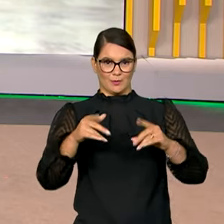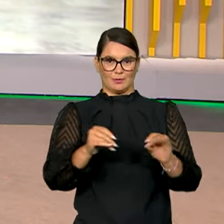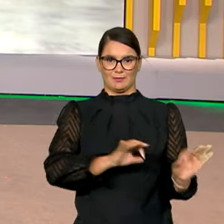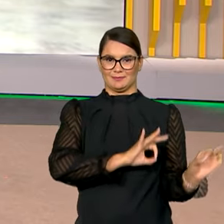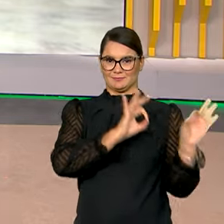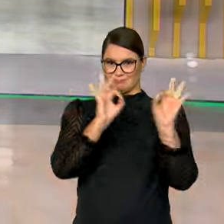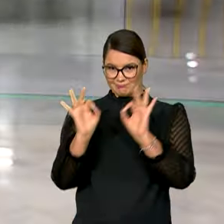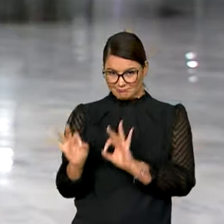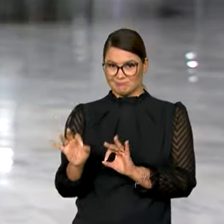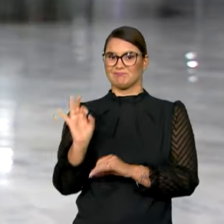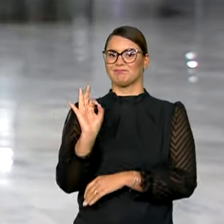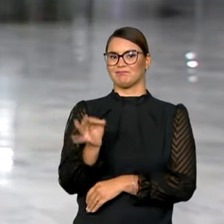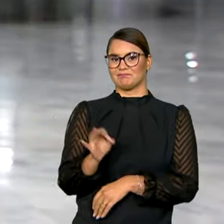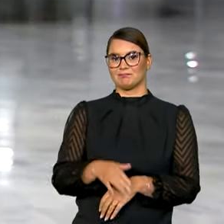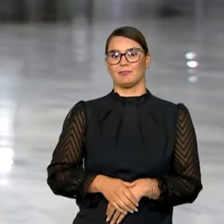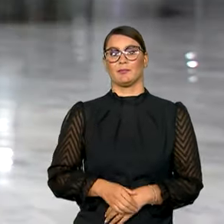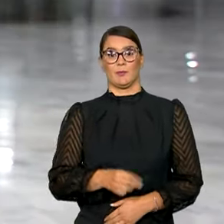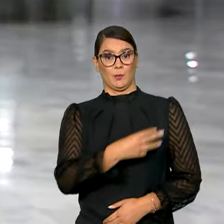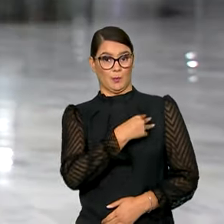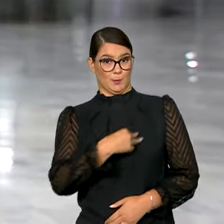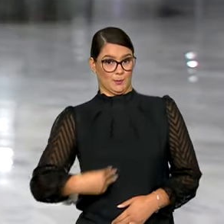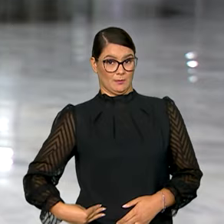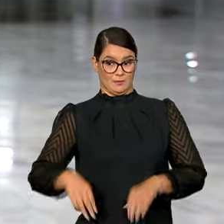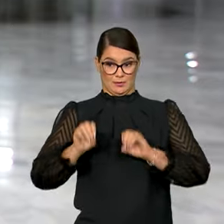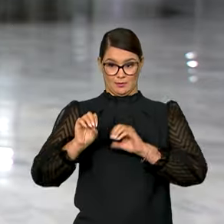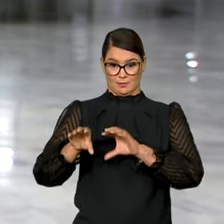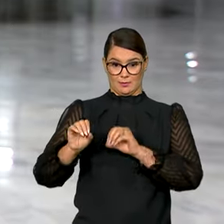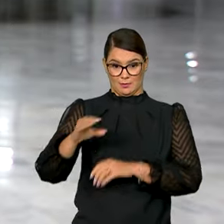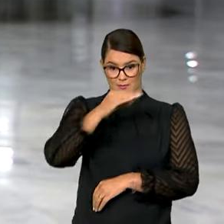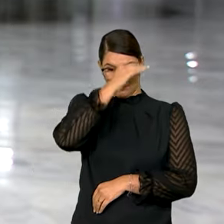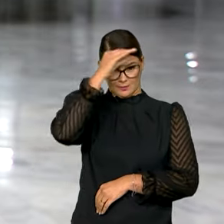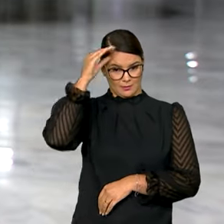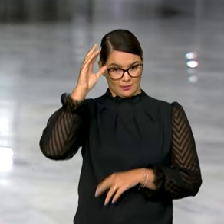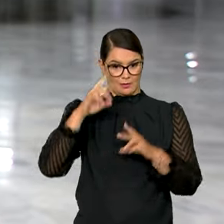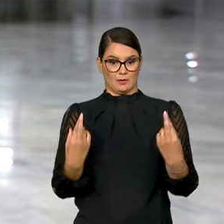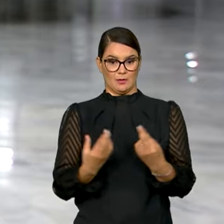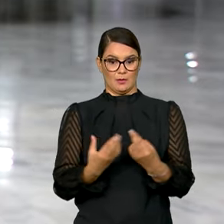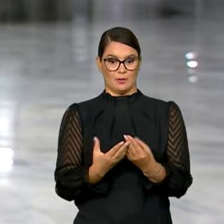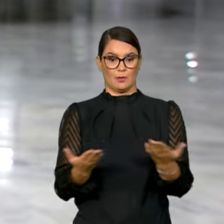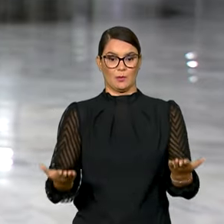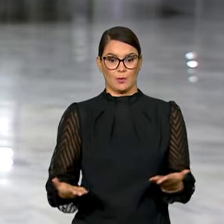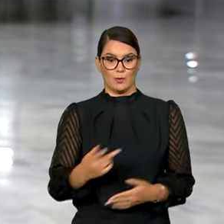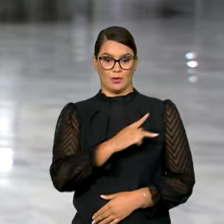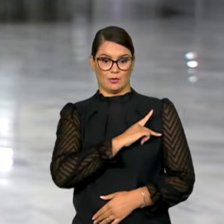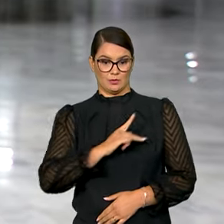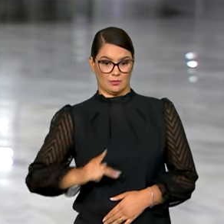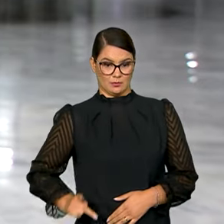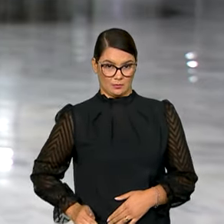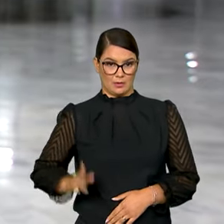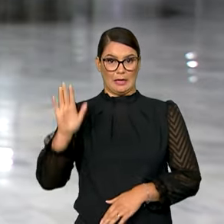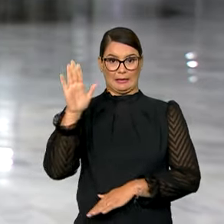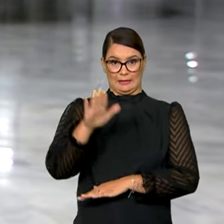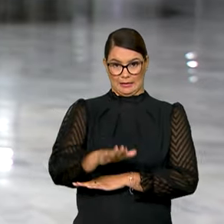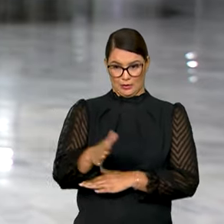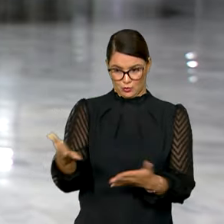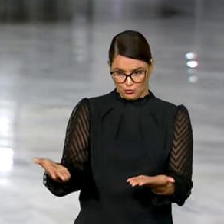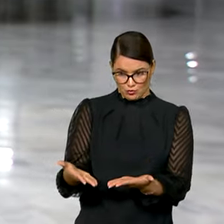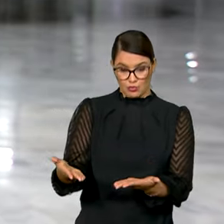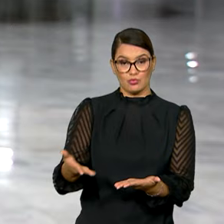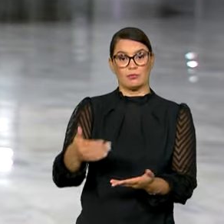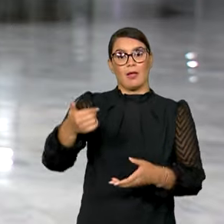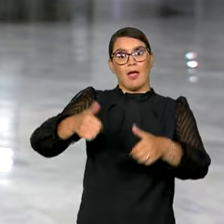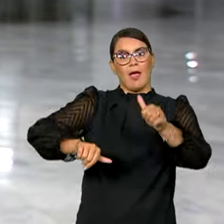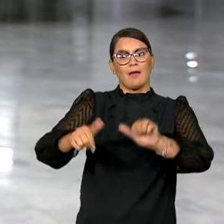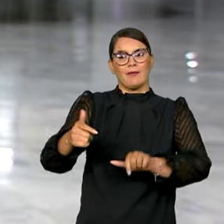acompanham. Olha, o ministro da Educação, Camilo Santana, se reuniu hoje com o presidente na tarde de hoje para fazer um